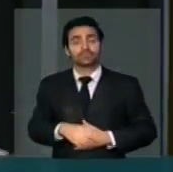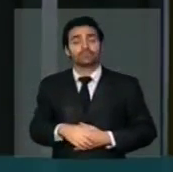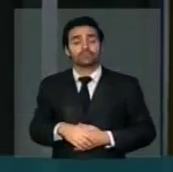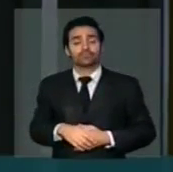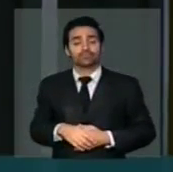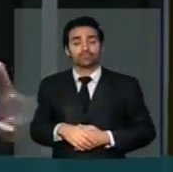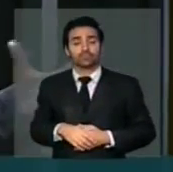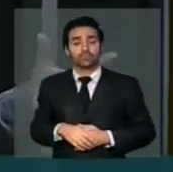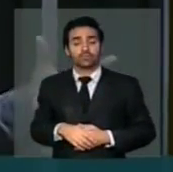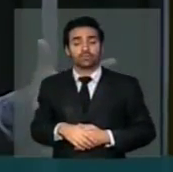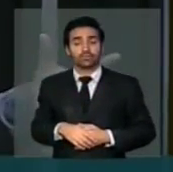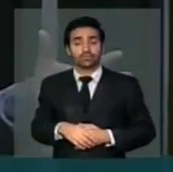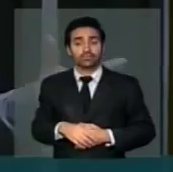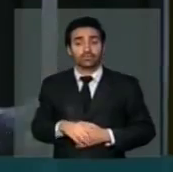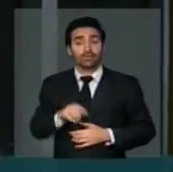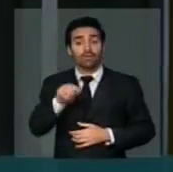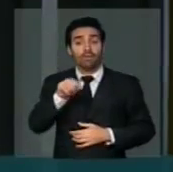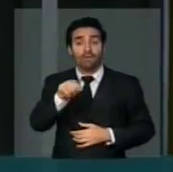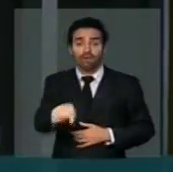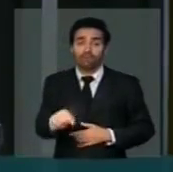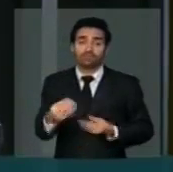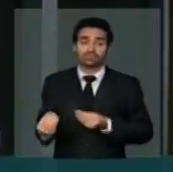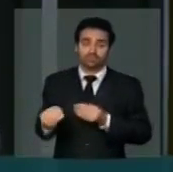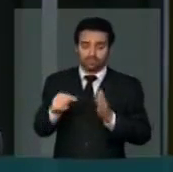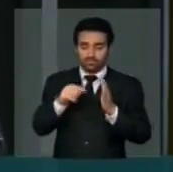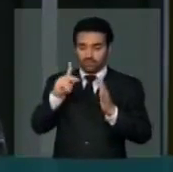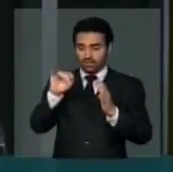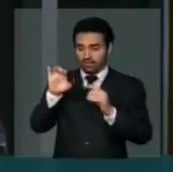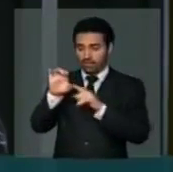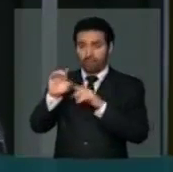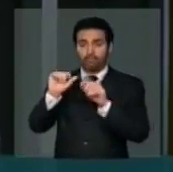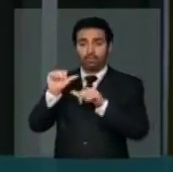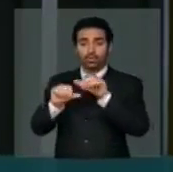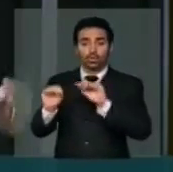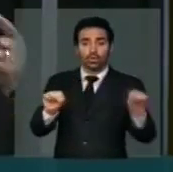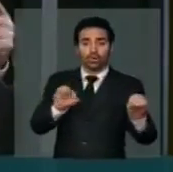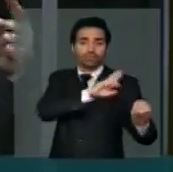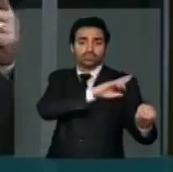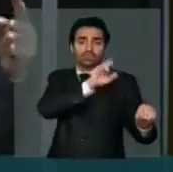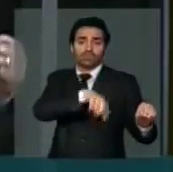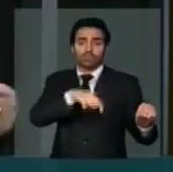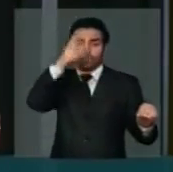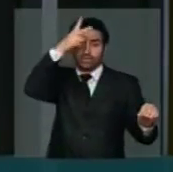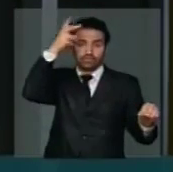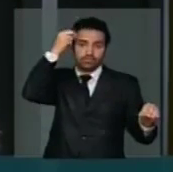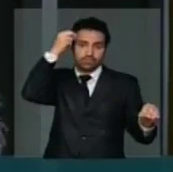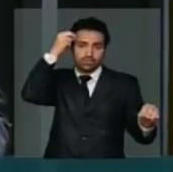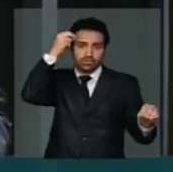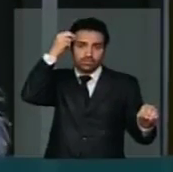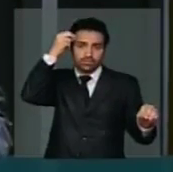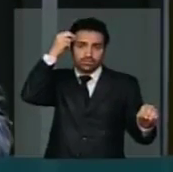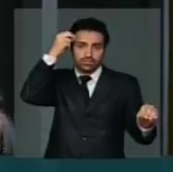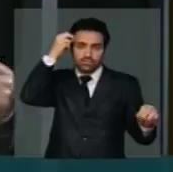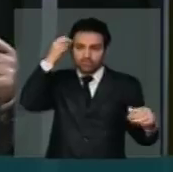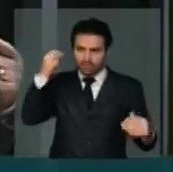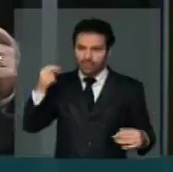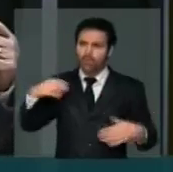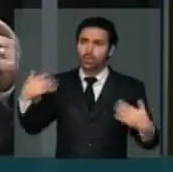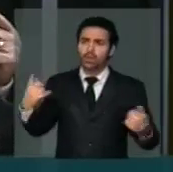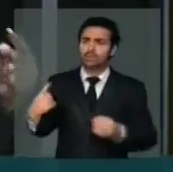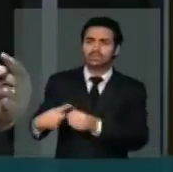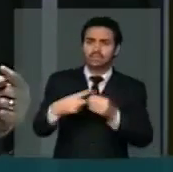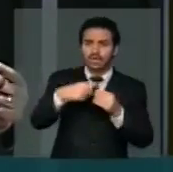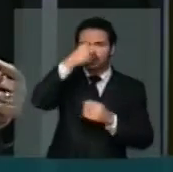esse ônus, esse trabalho, para as prefeituras. E nós sabemos, não tem prefeito no Brasil que esteja bem, não tem